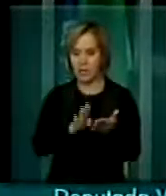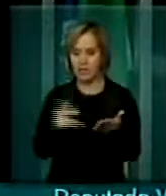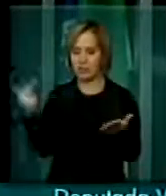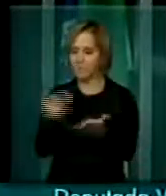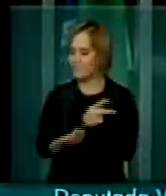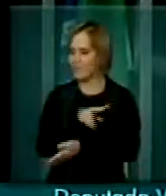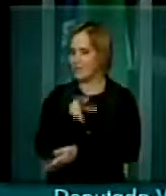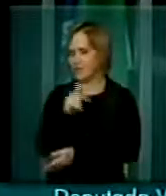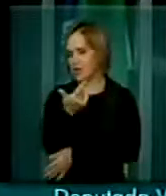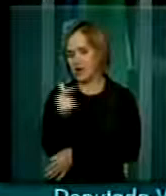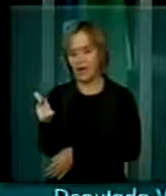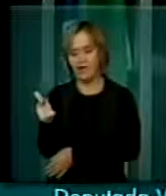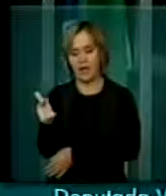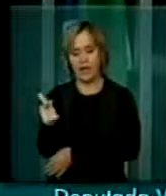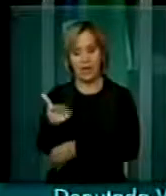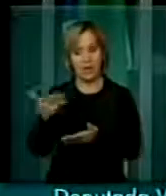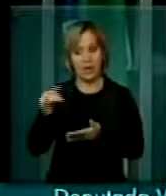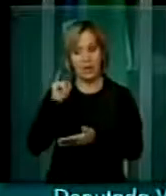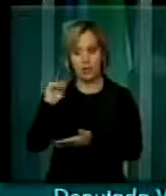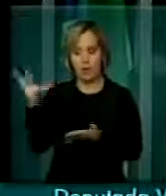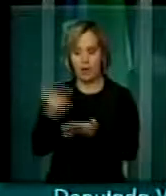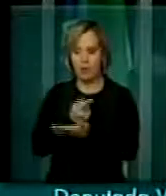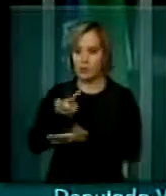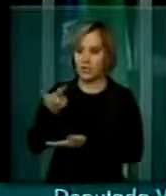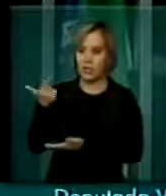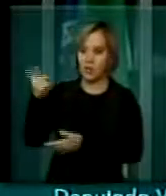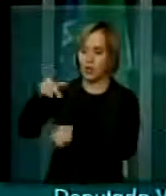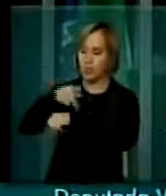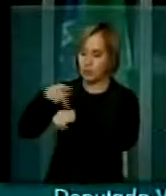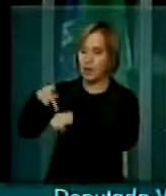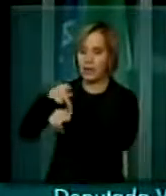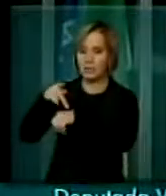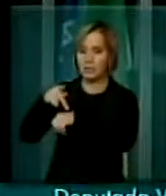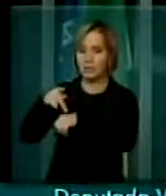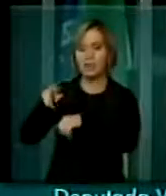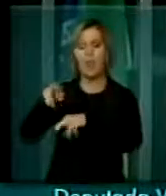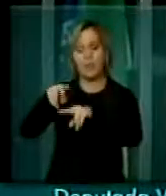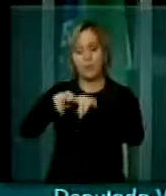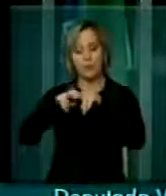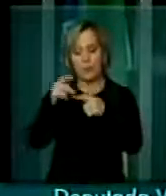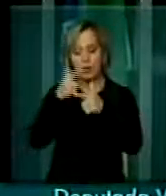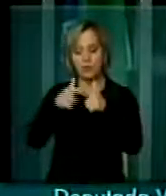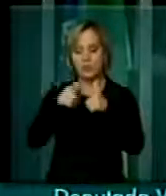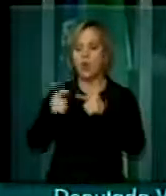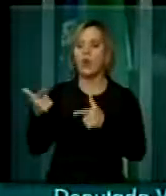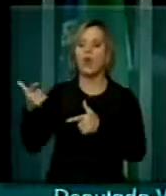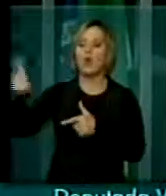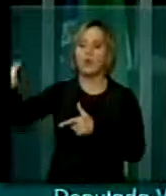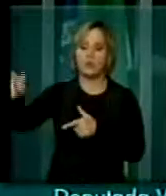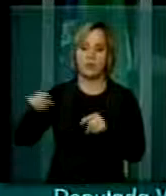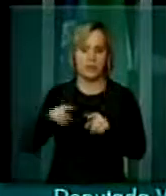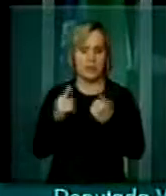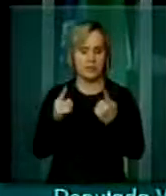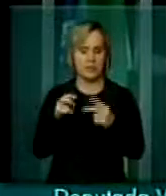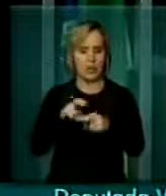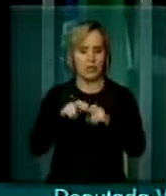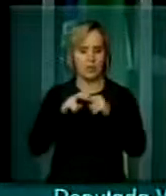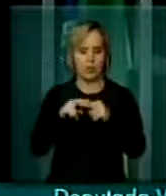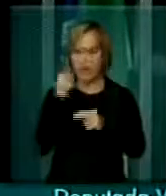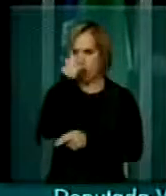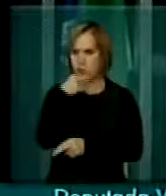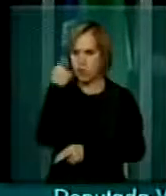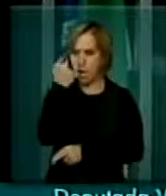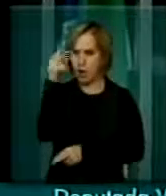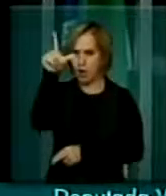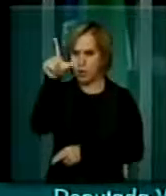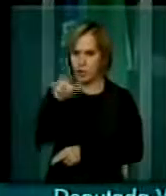desenvolvidos, decorre de outros problemas e não por decorrência de uma jornada de trabalho de 38 ou